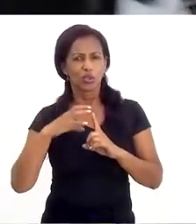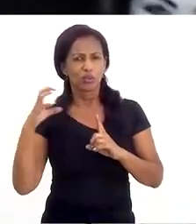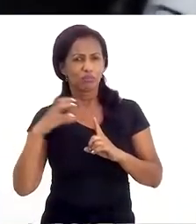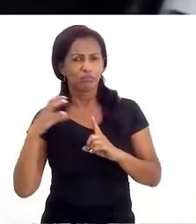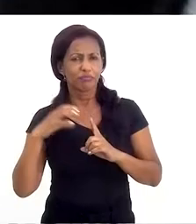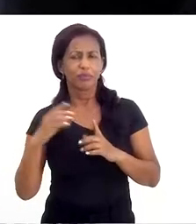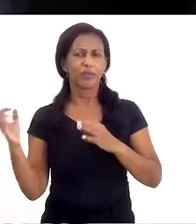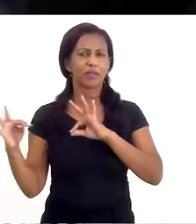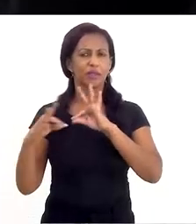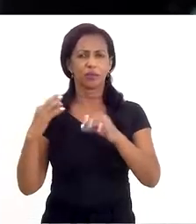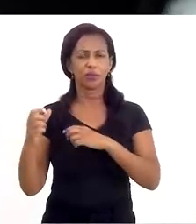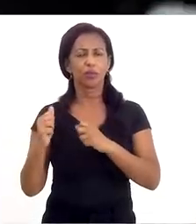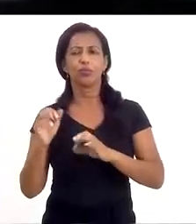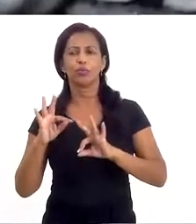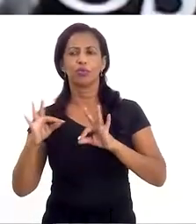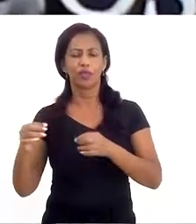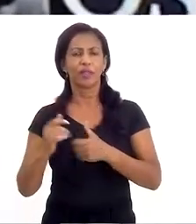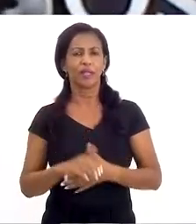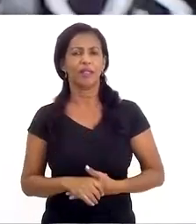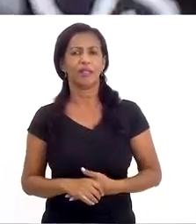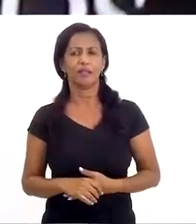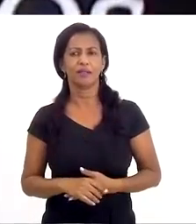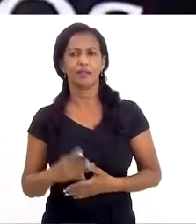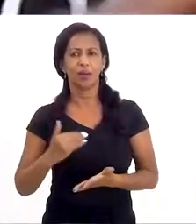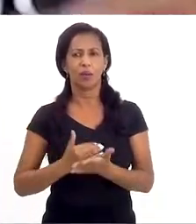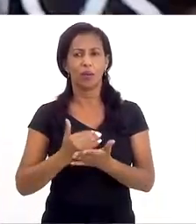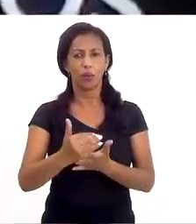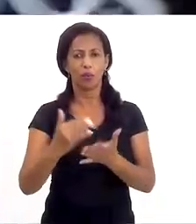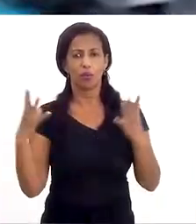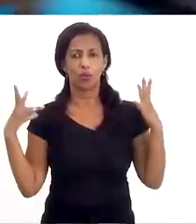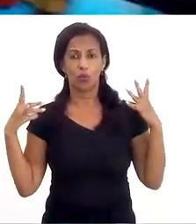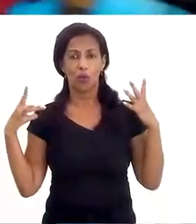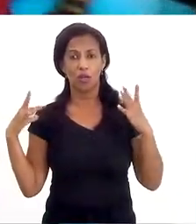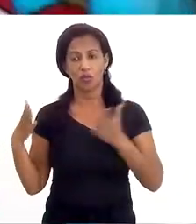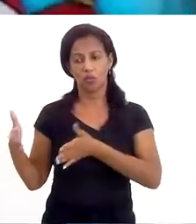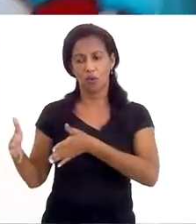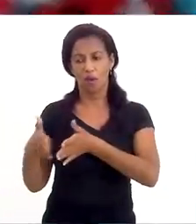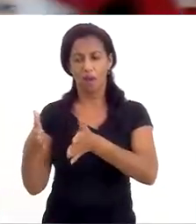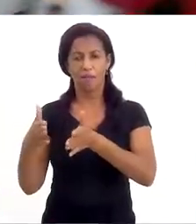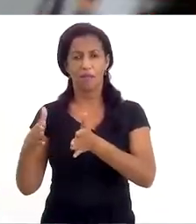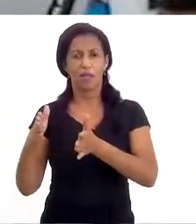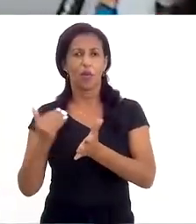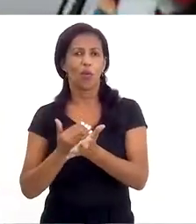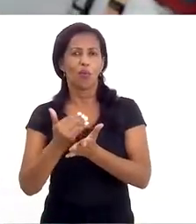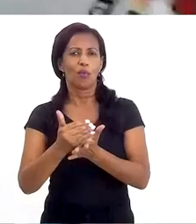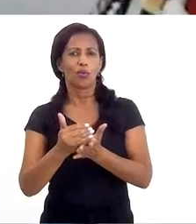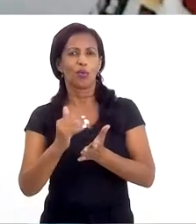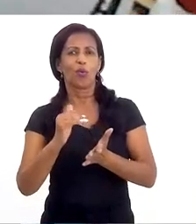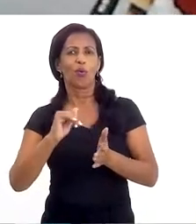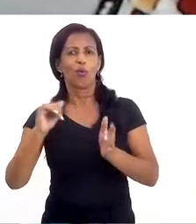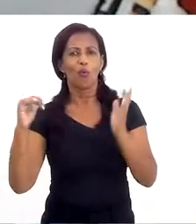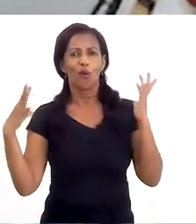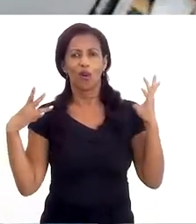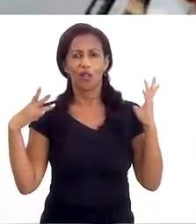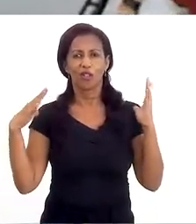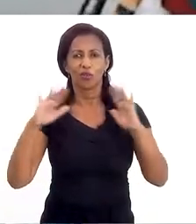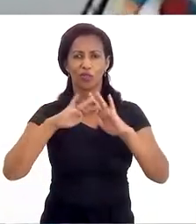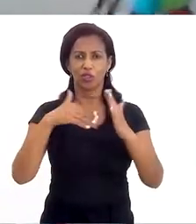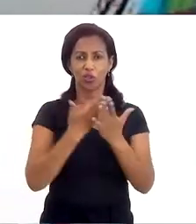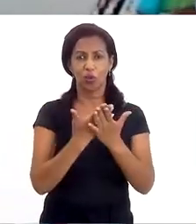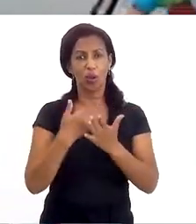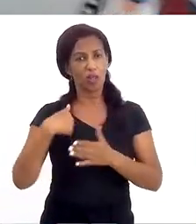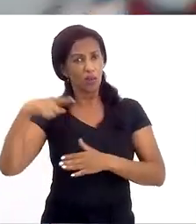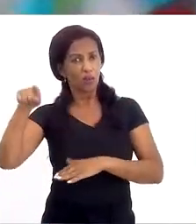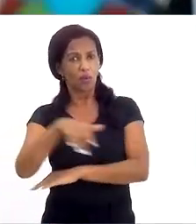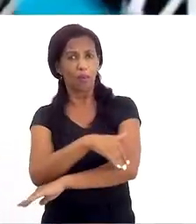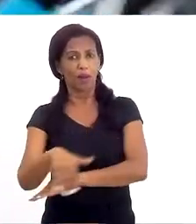infantil, que é através do projeto Anjos na Estrada, que a gente iniciou com Anjos na escola, com a pandemia ele tornou-se estrada e eu vou para